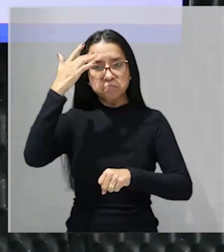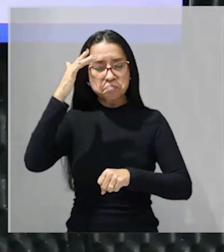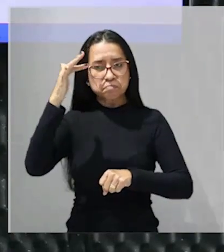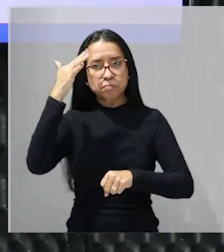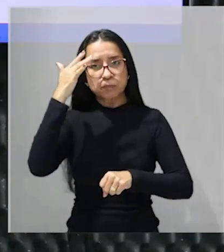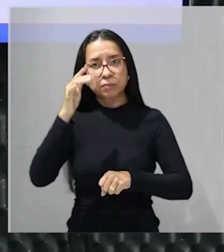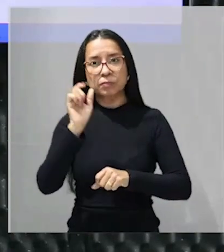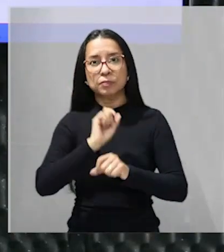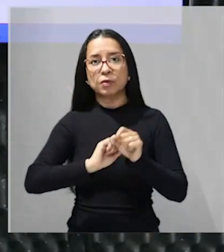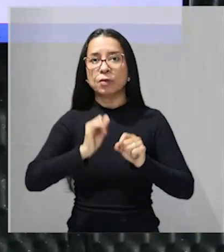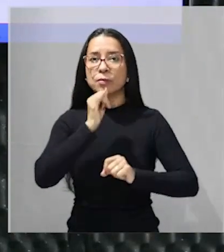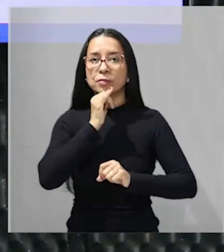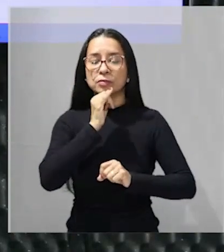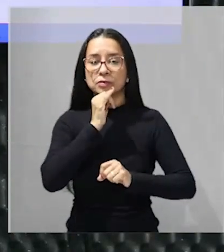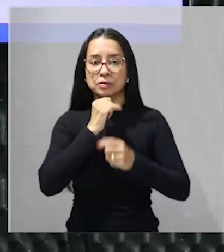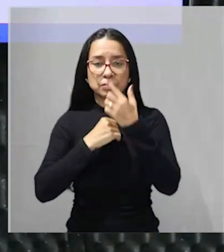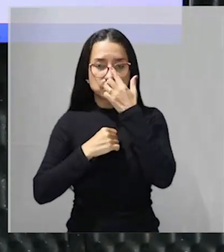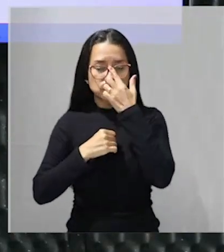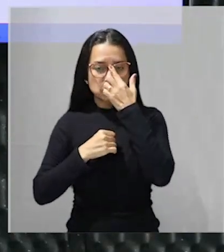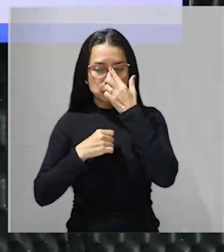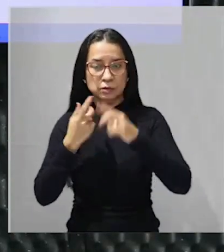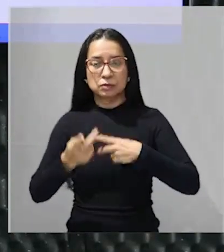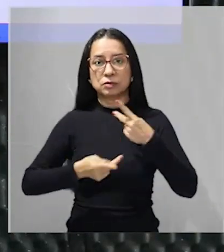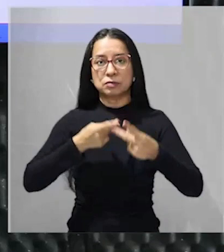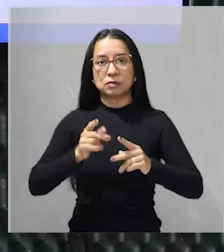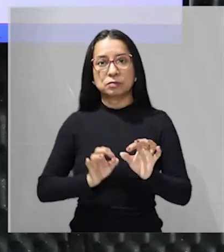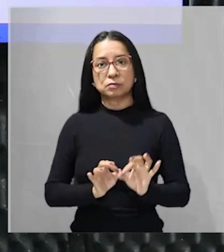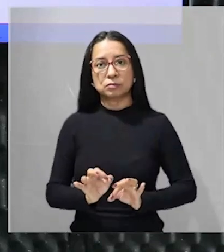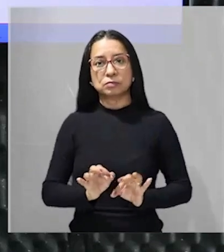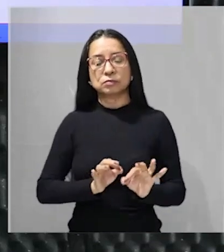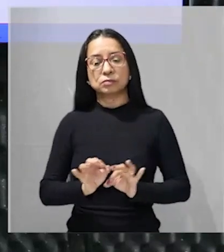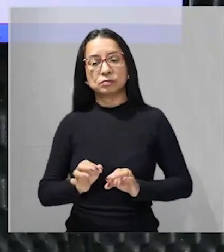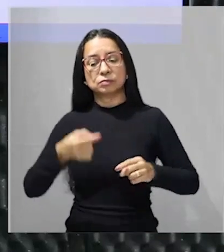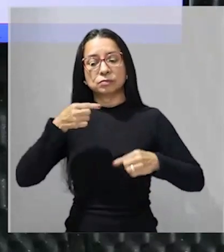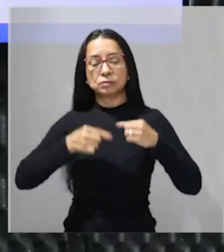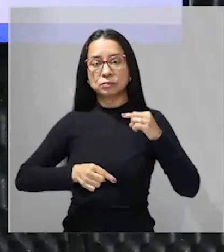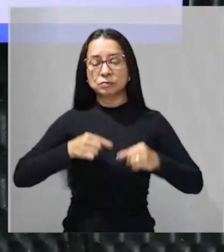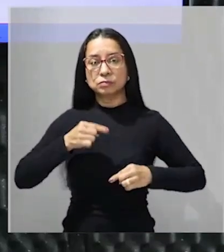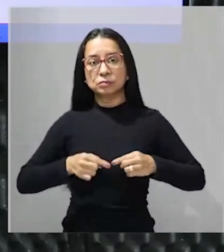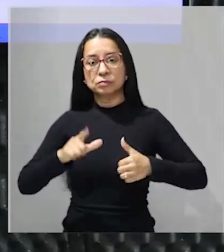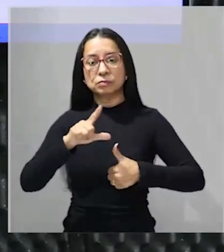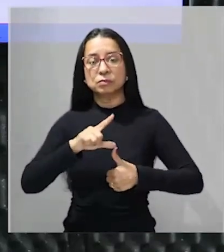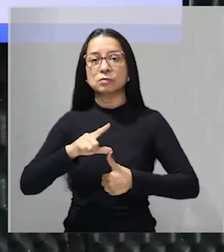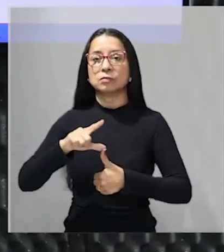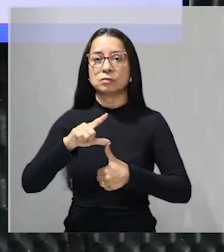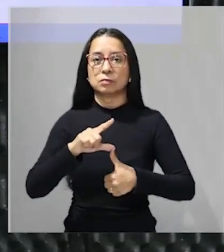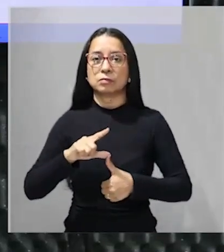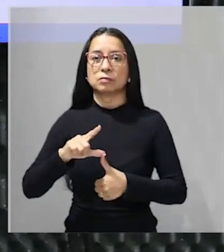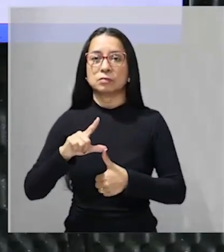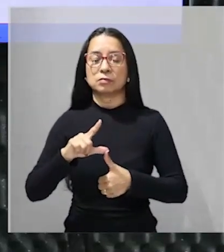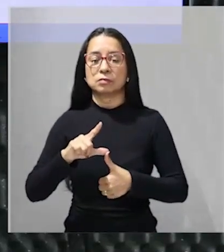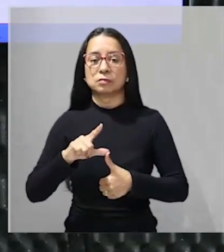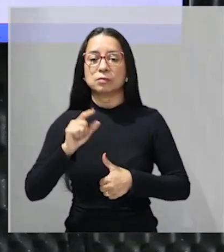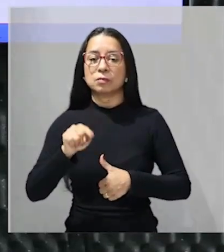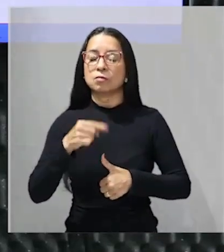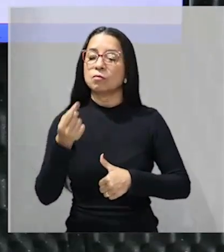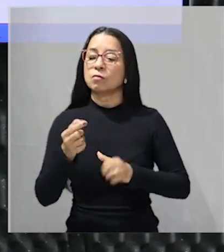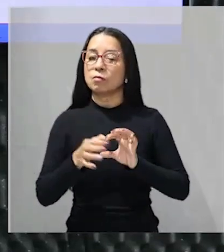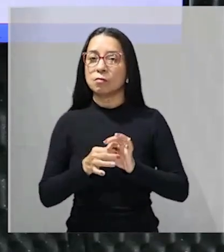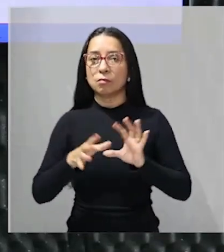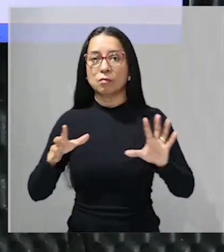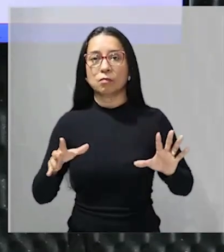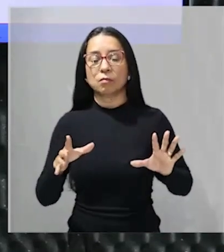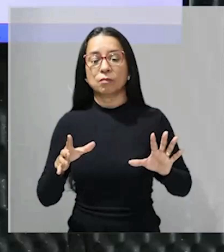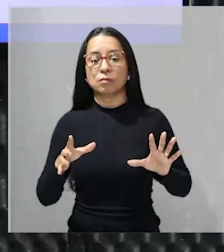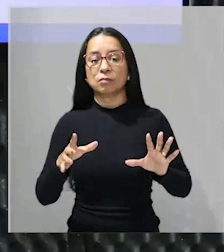analisar que por exemplo quando se fala quando da formação política da América Latina após a independência